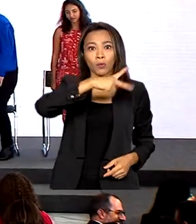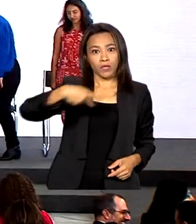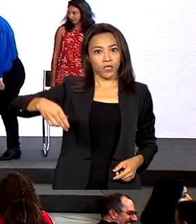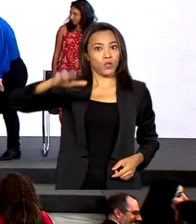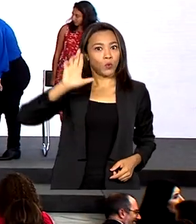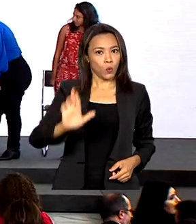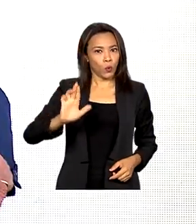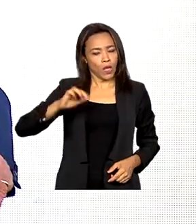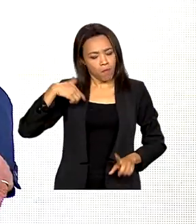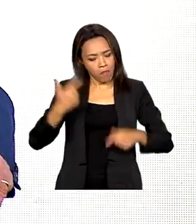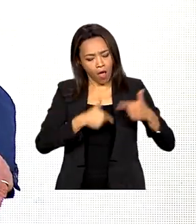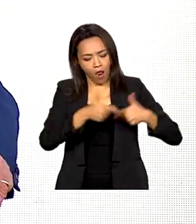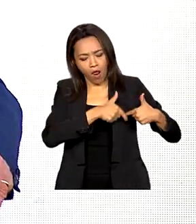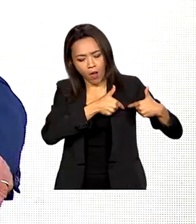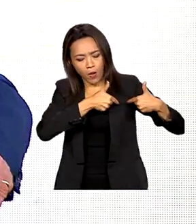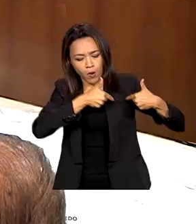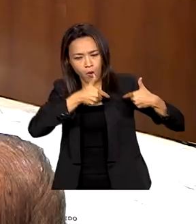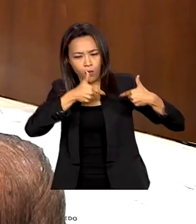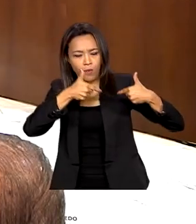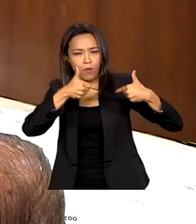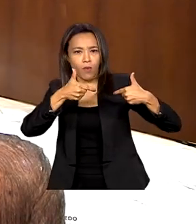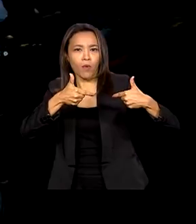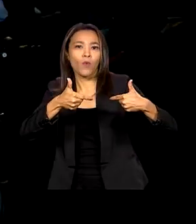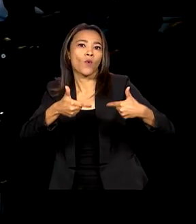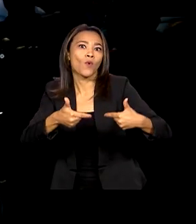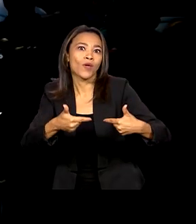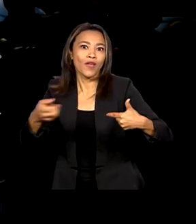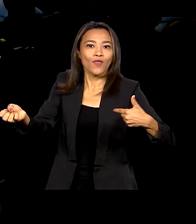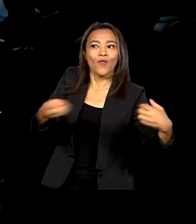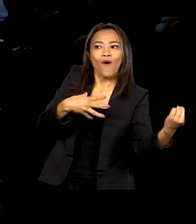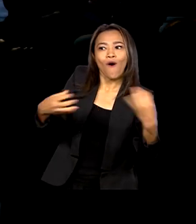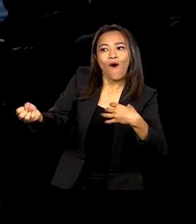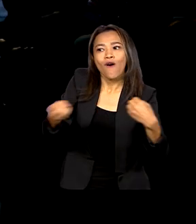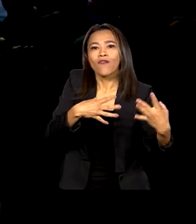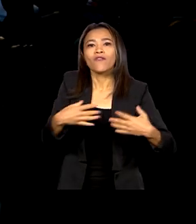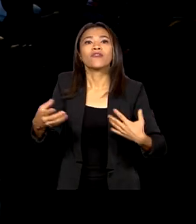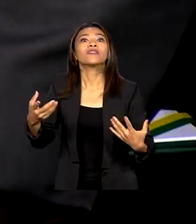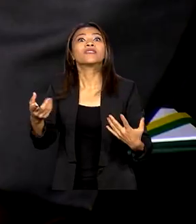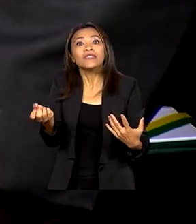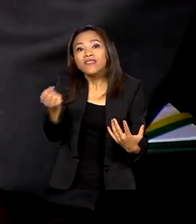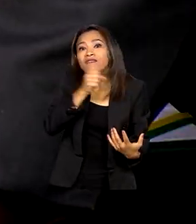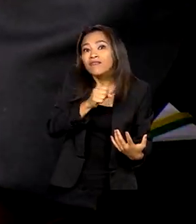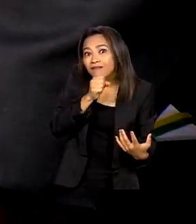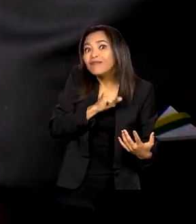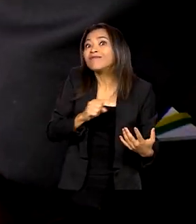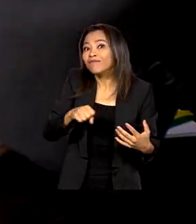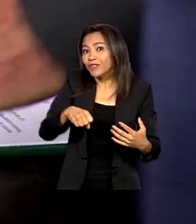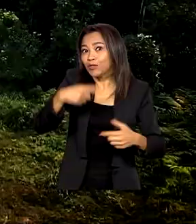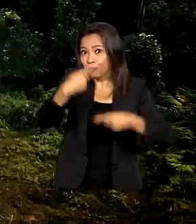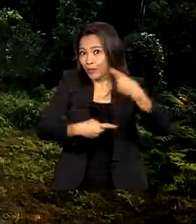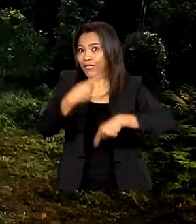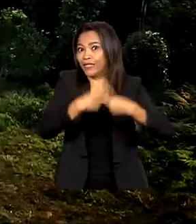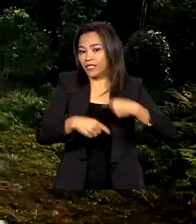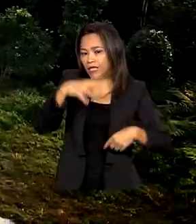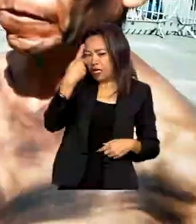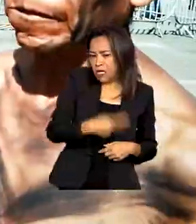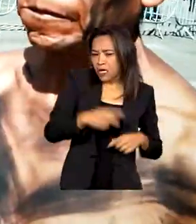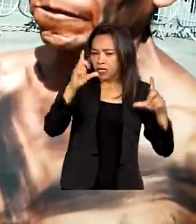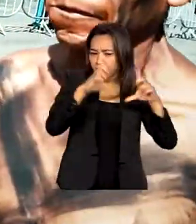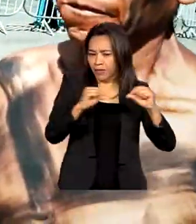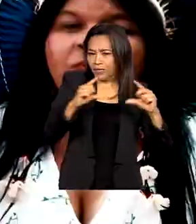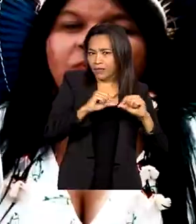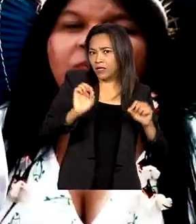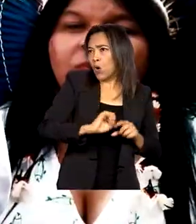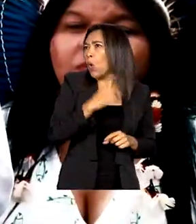trabalhou diariamente para botar em prática novas e antigas políticas públicas. Seja de Brasília ou de qualquer